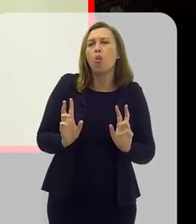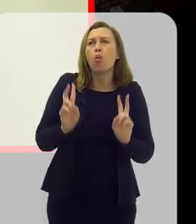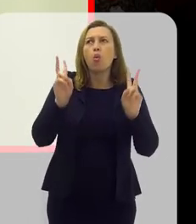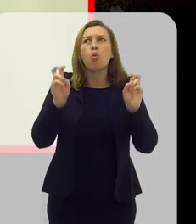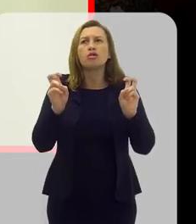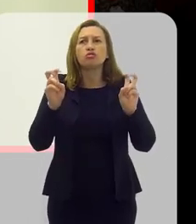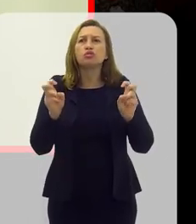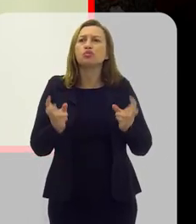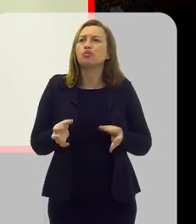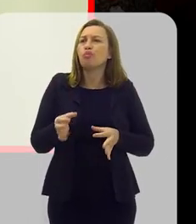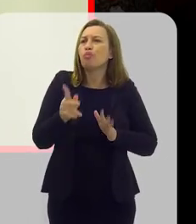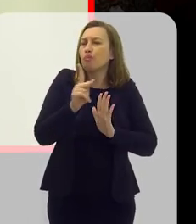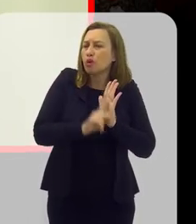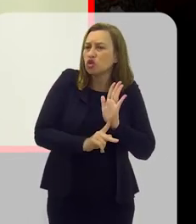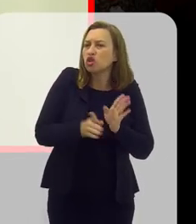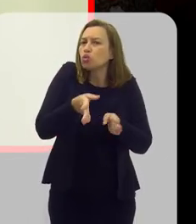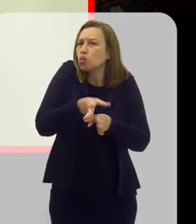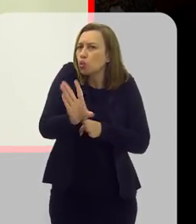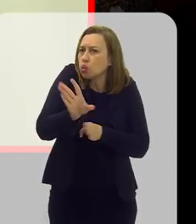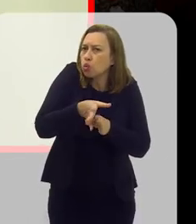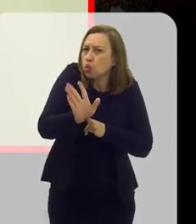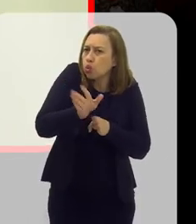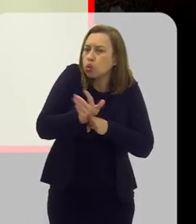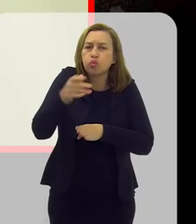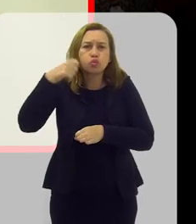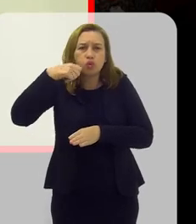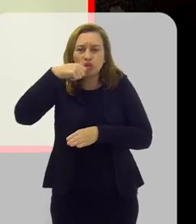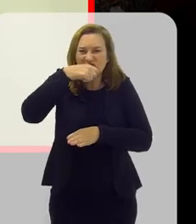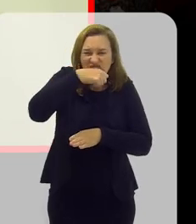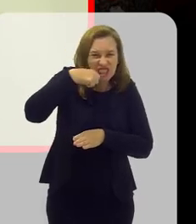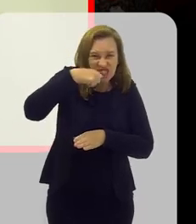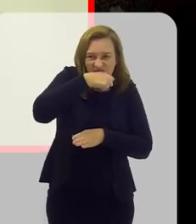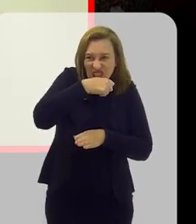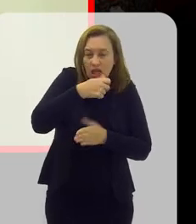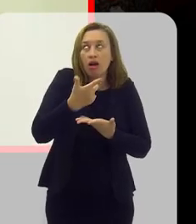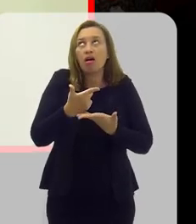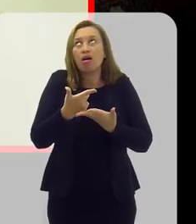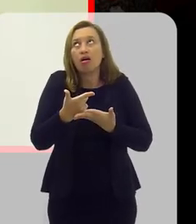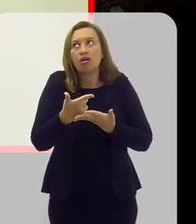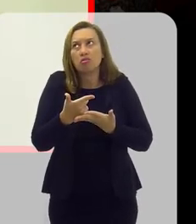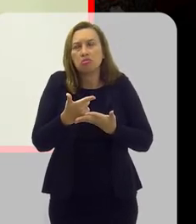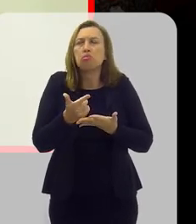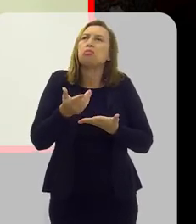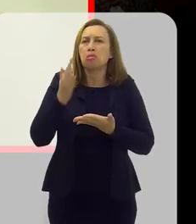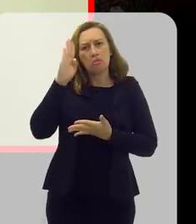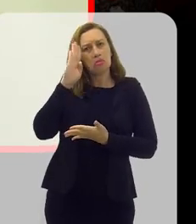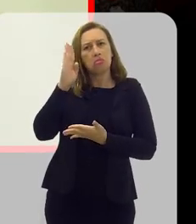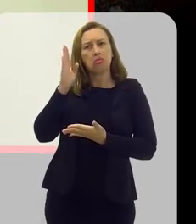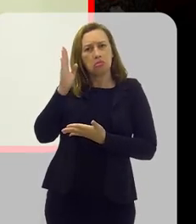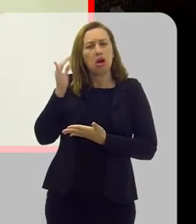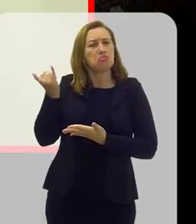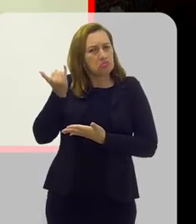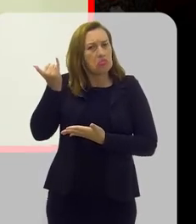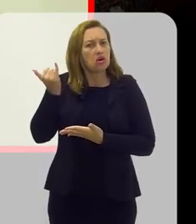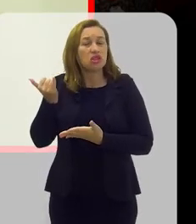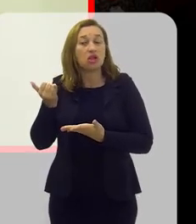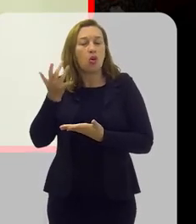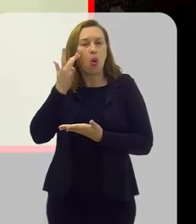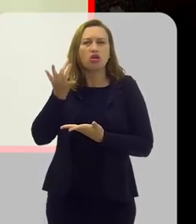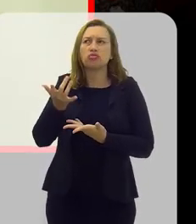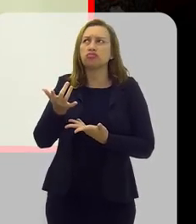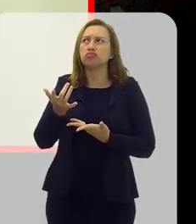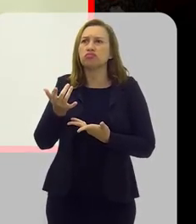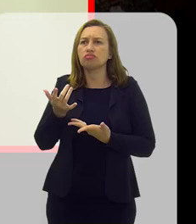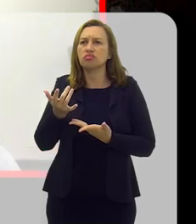dos projetos de orientação, de escovação dentária, isso é fundamental. Eu acho